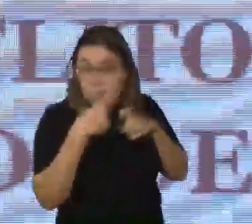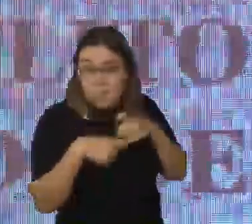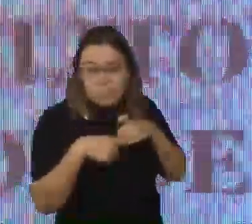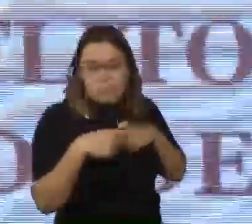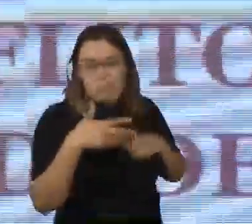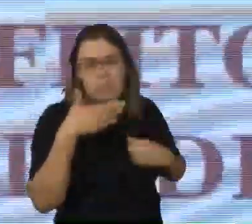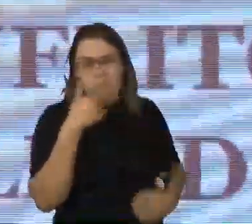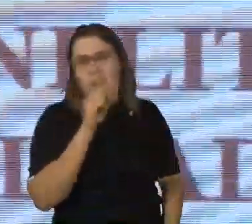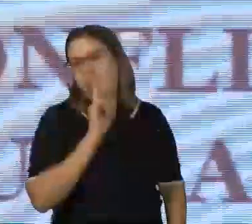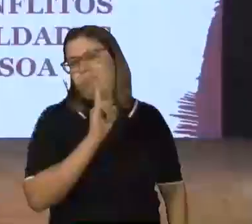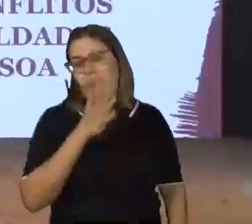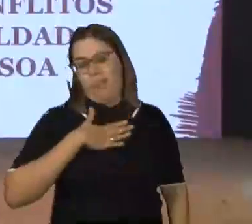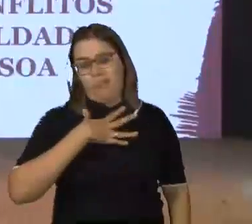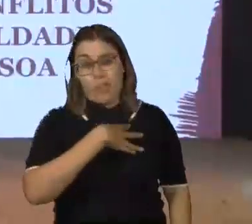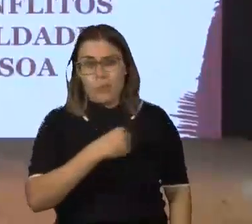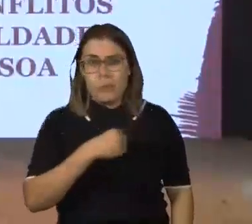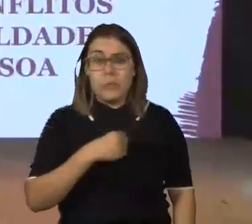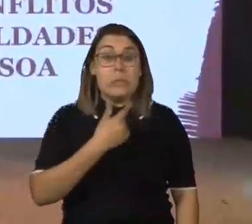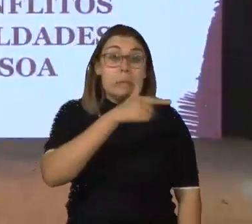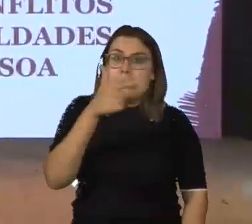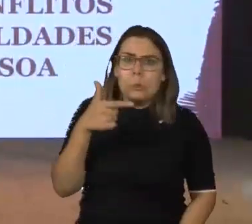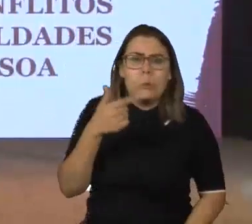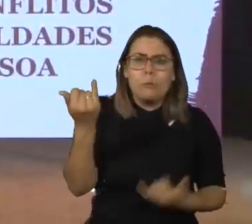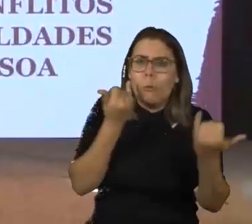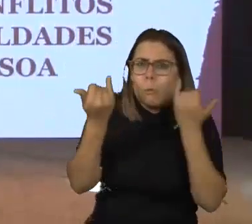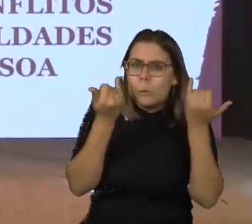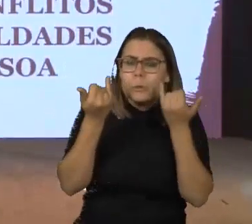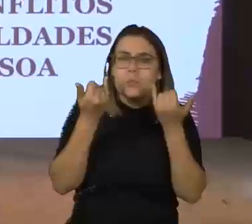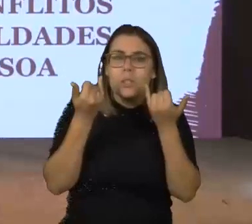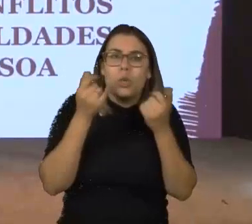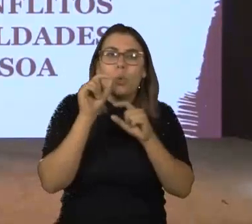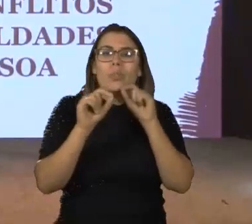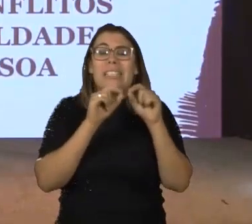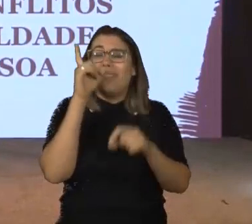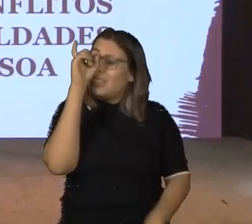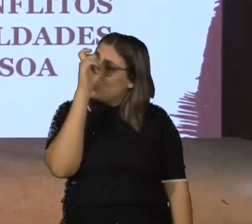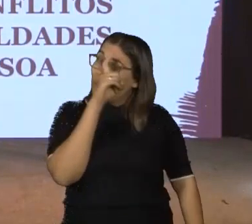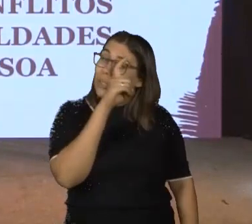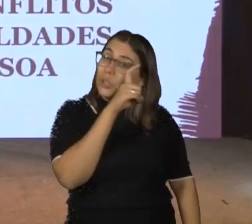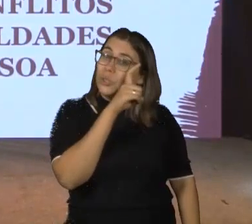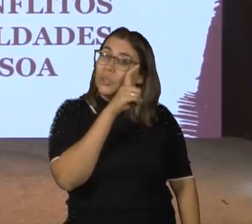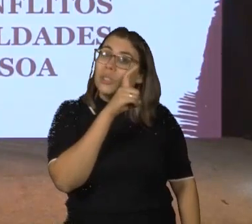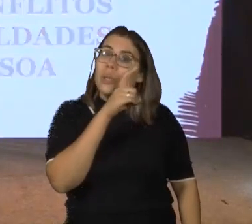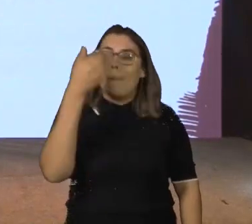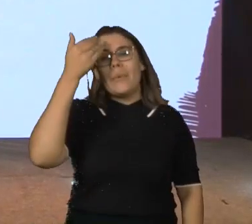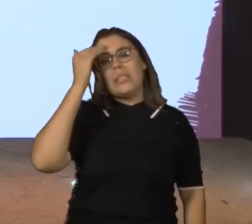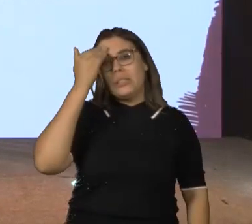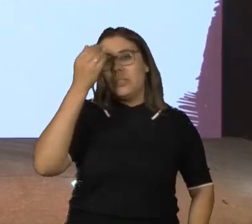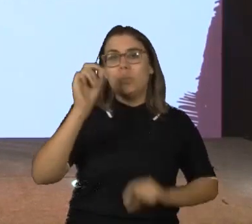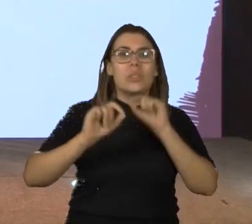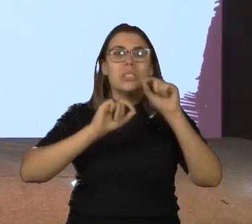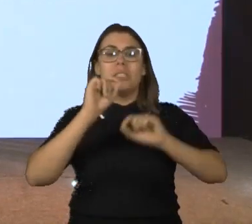ele. O acontece? se ele tem menos informação, ele vai ter maior dificuldade para entender o que está